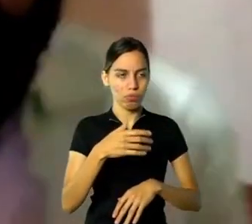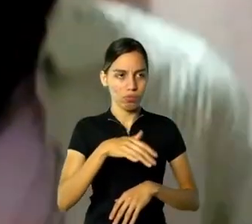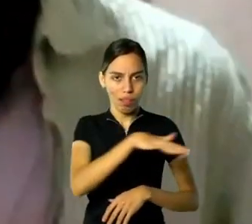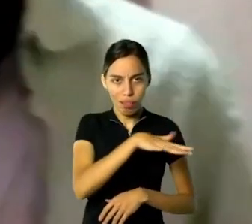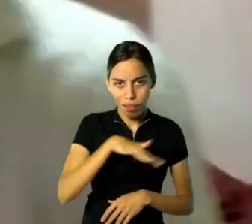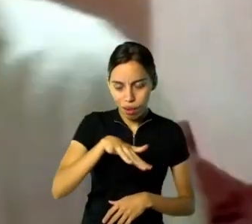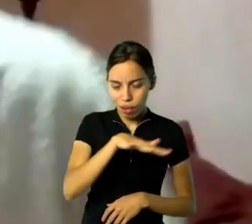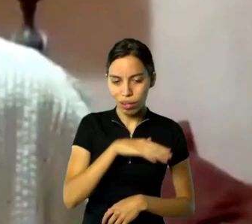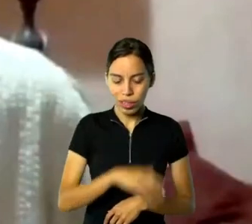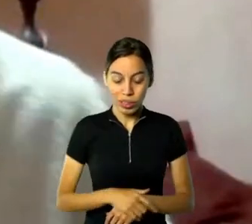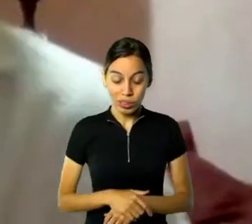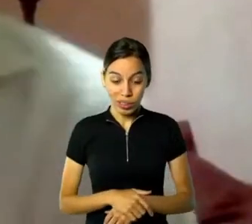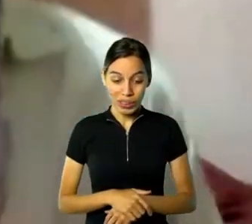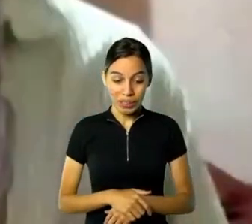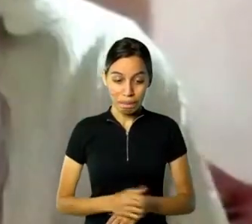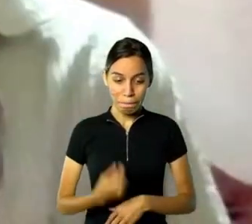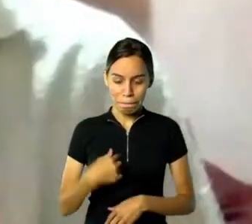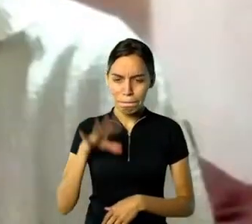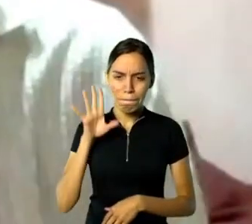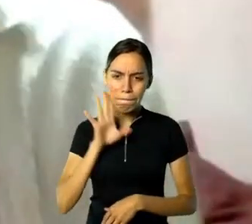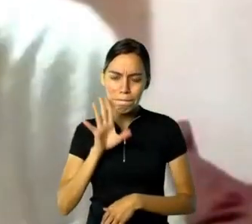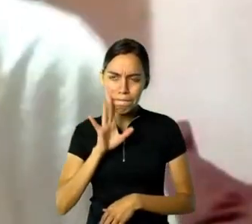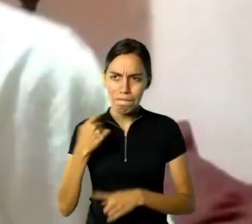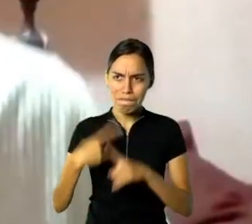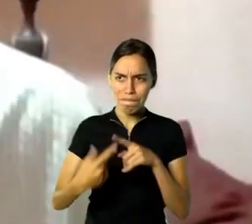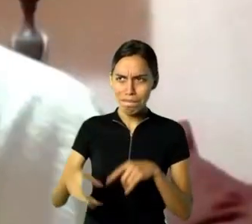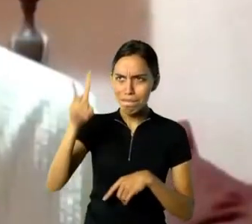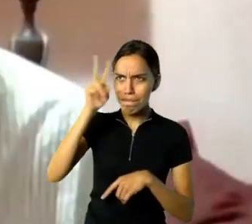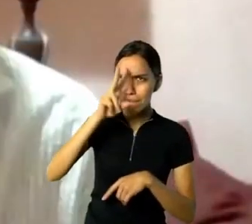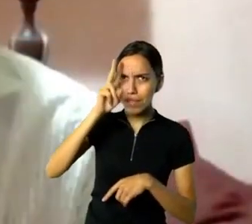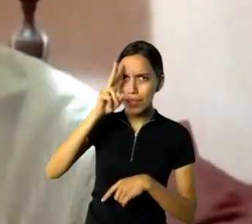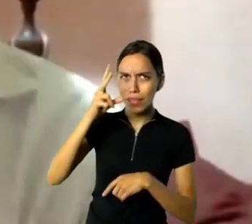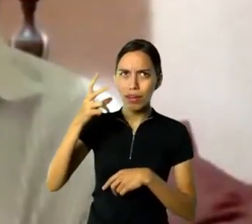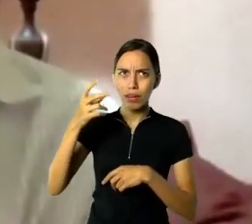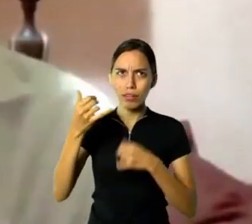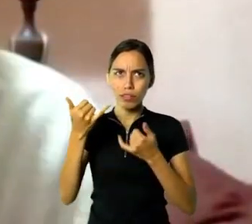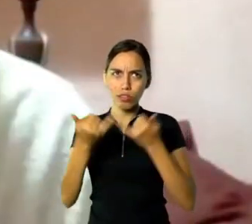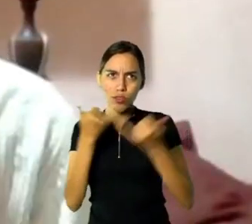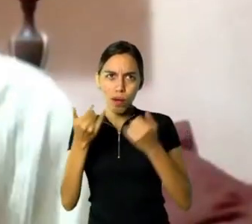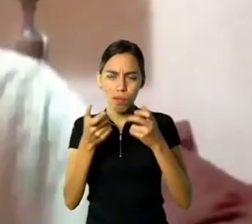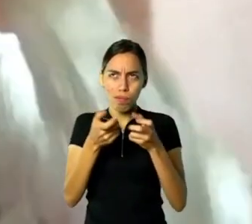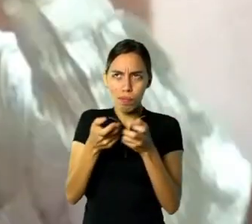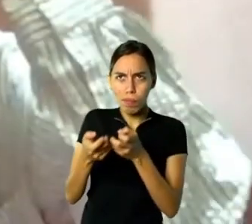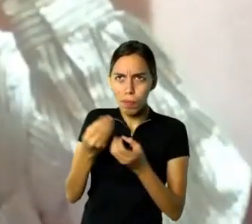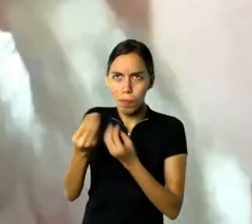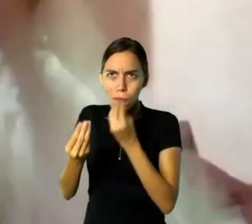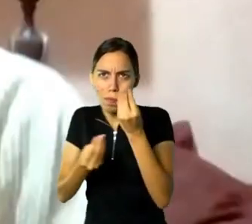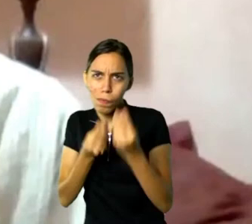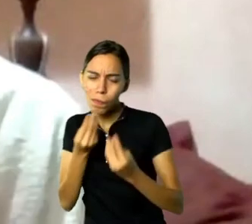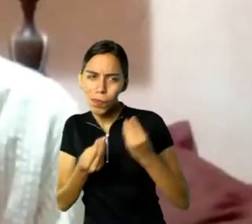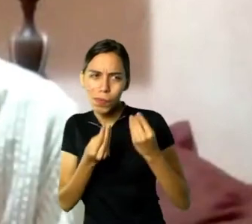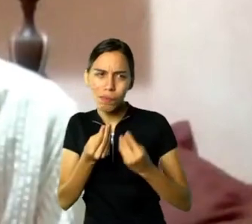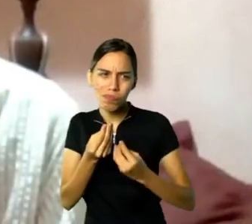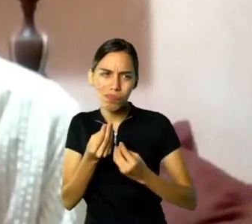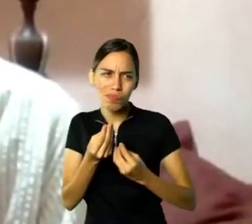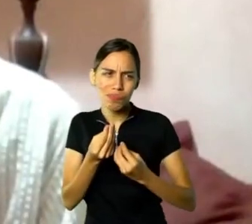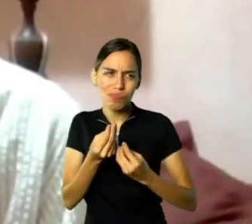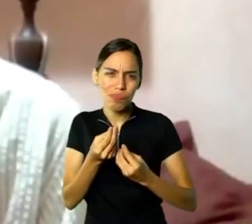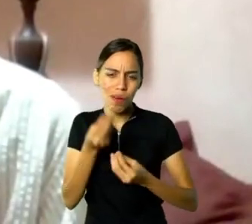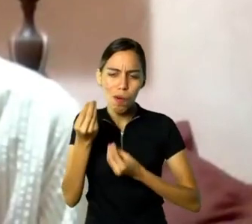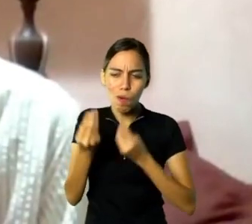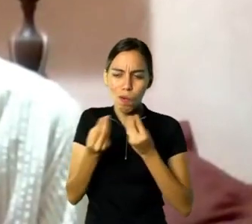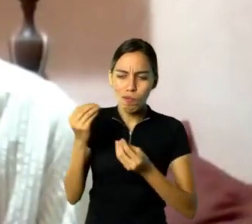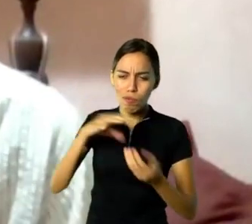muito legal eu lembrar disso, jogos de videogame que havia nessa época, o que estava acontecendo no mundo,